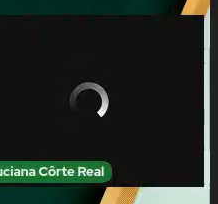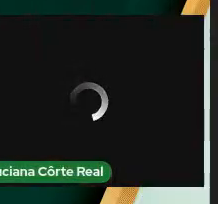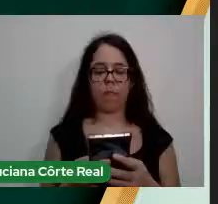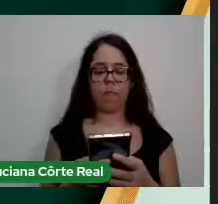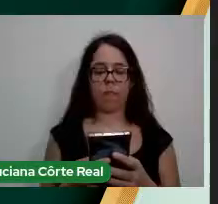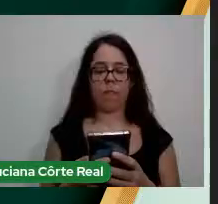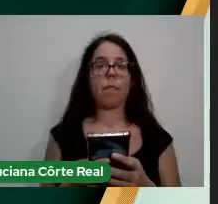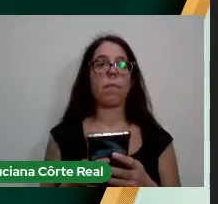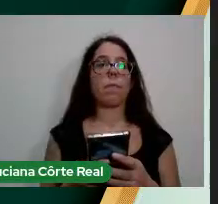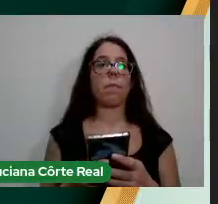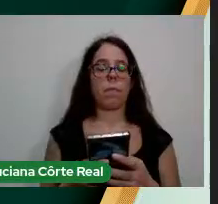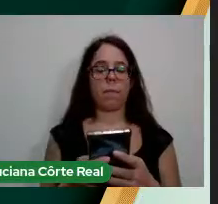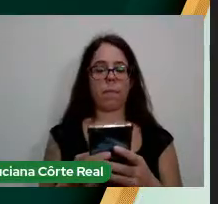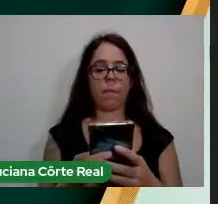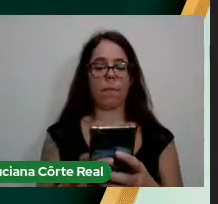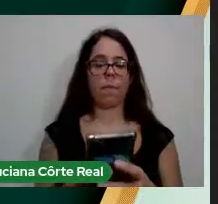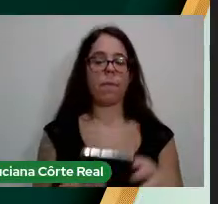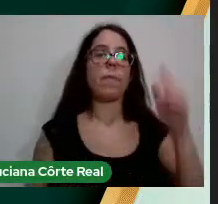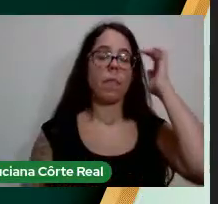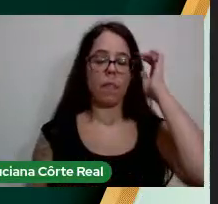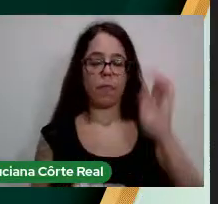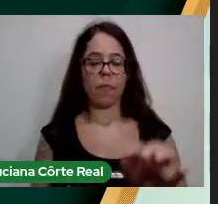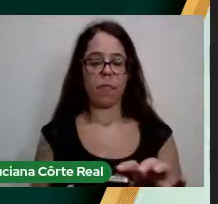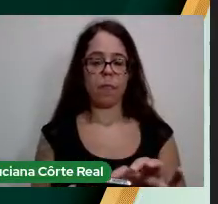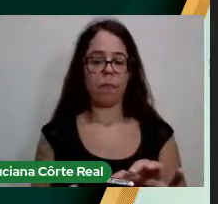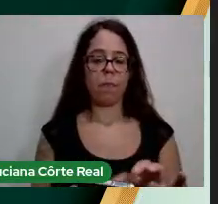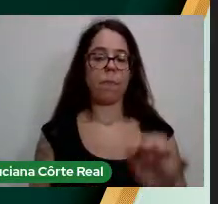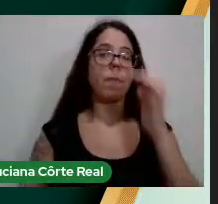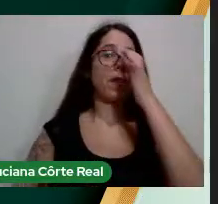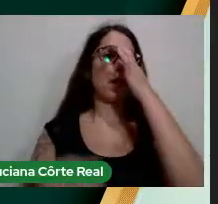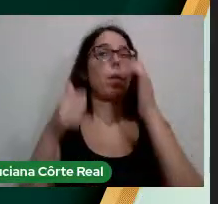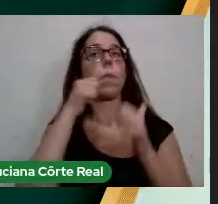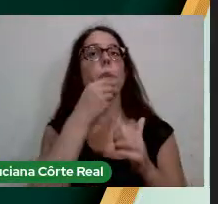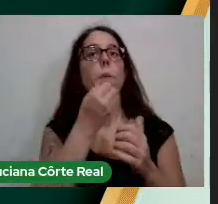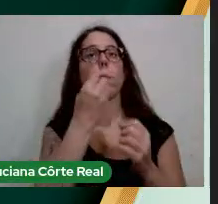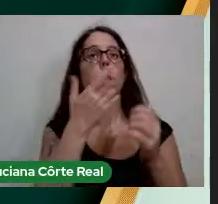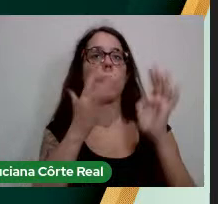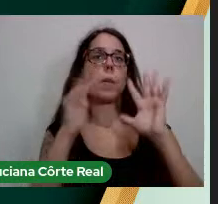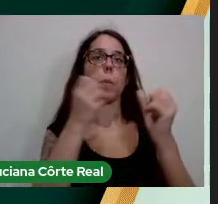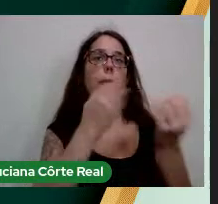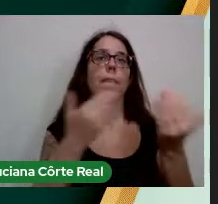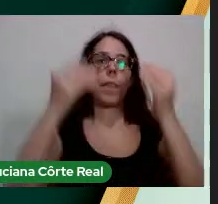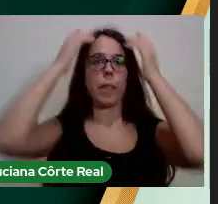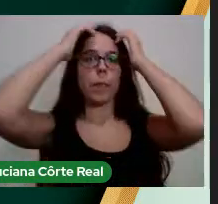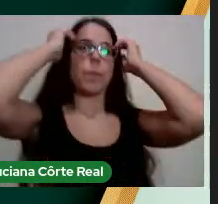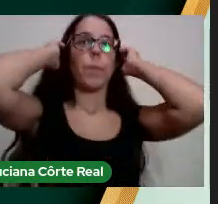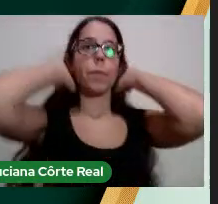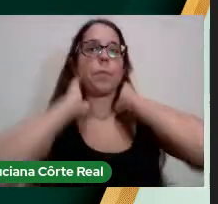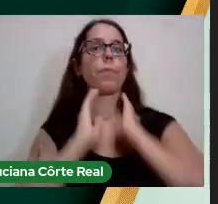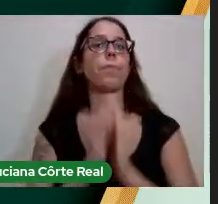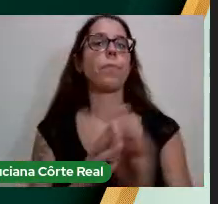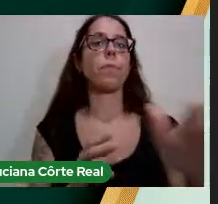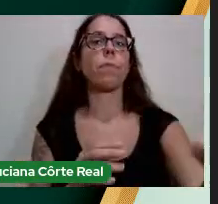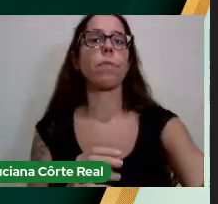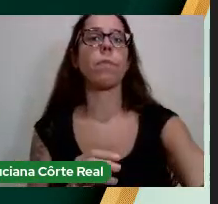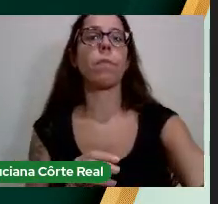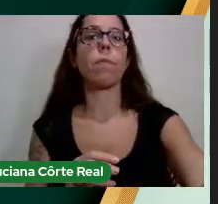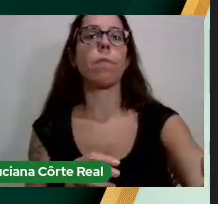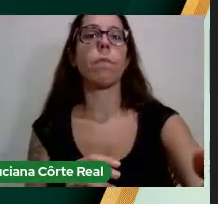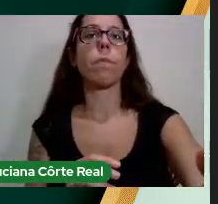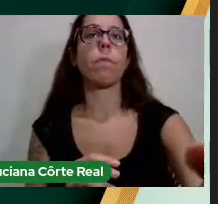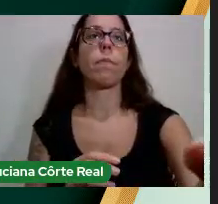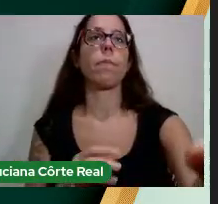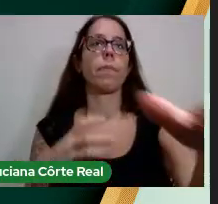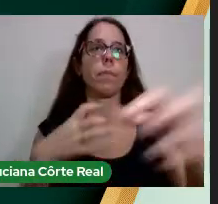Senhoras e senhores, boa tarde. Sejam todos muito bem-vindos. Tentam-se abraçados e acolhidos,